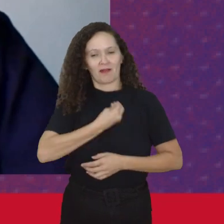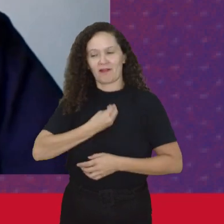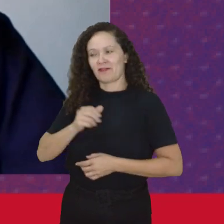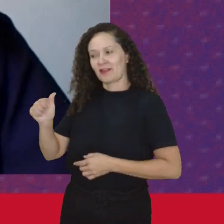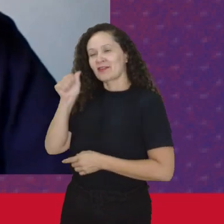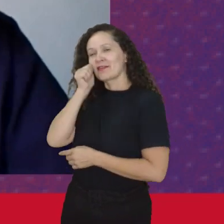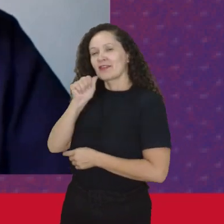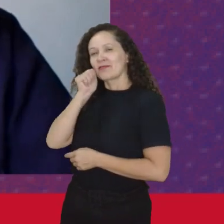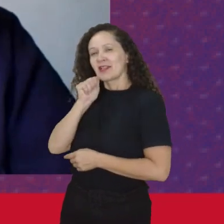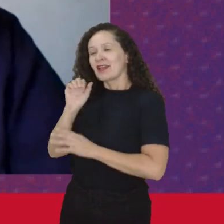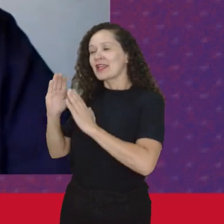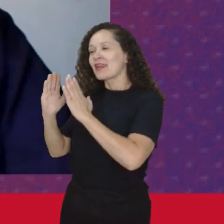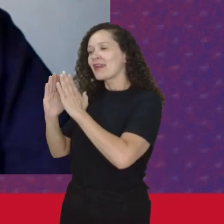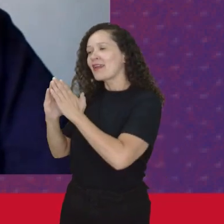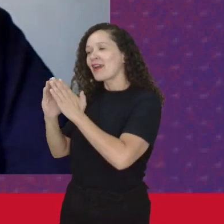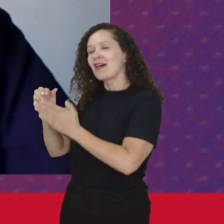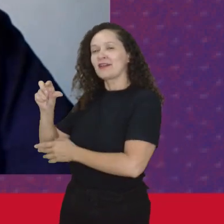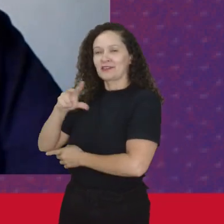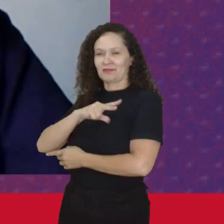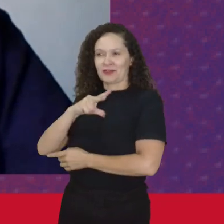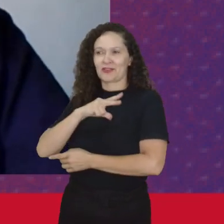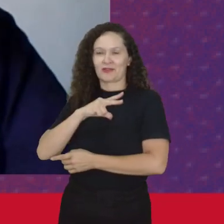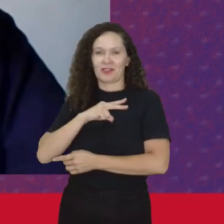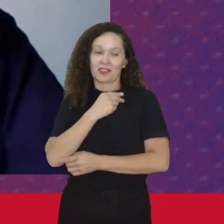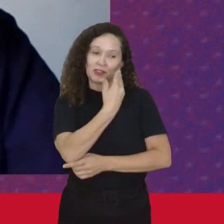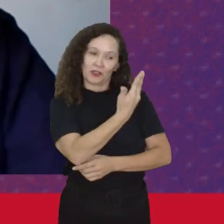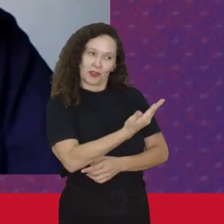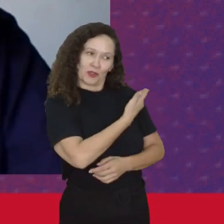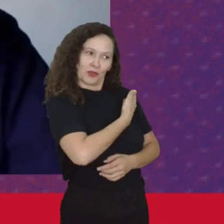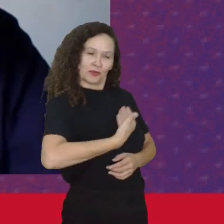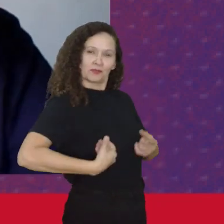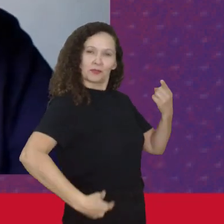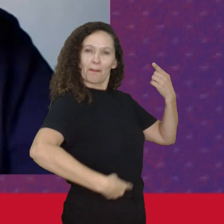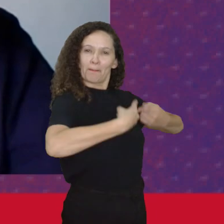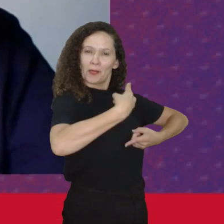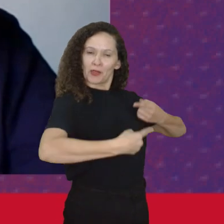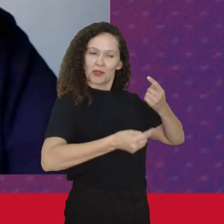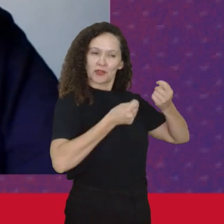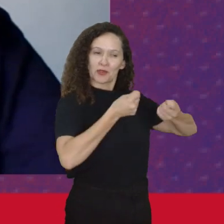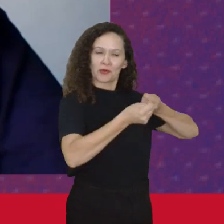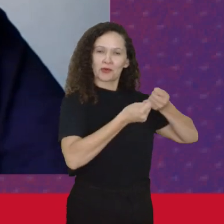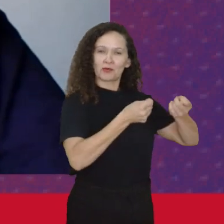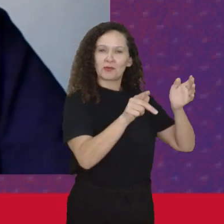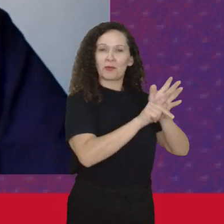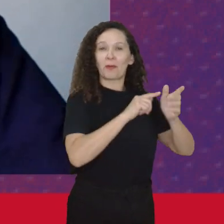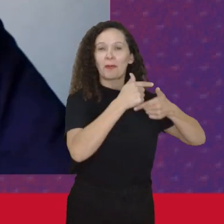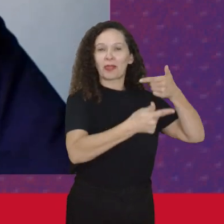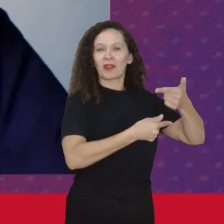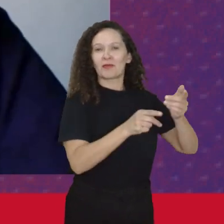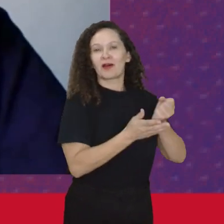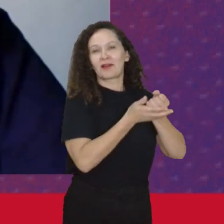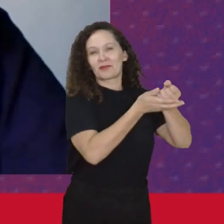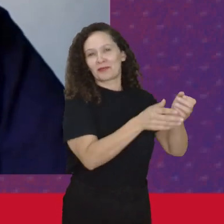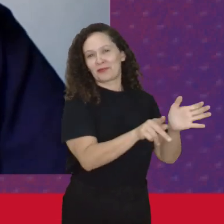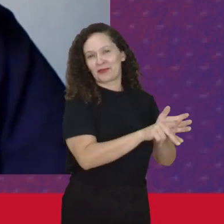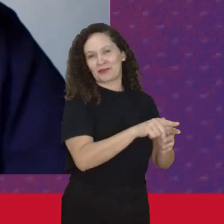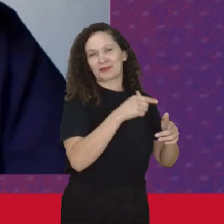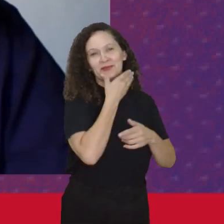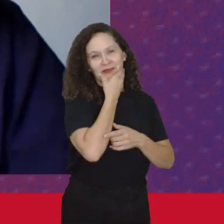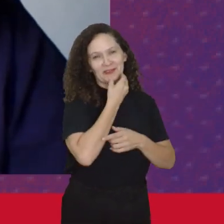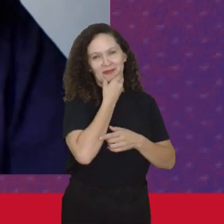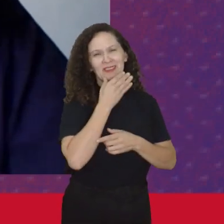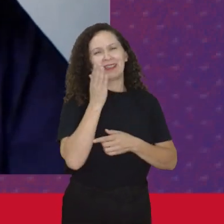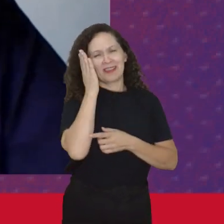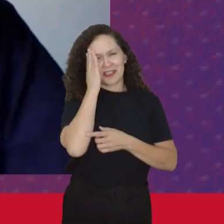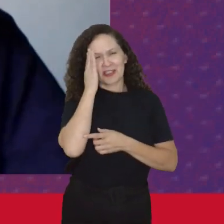Era na vida privada E que era no público Onde estava a política Onde estava a economia Onde estava o trabalho Mas ao mesmo tempo Nós sabemos Que